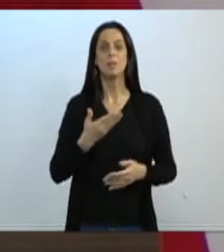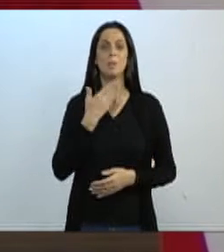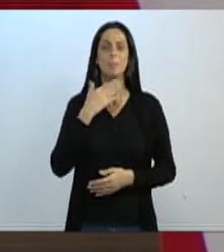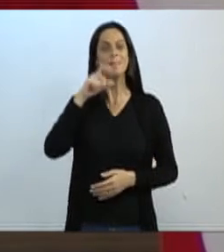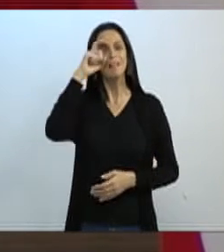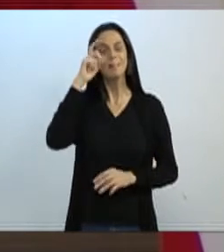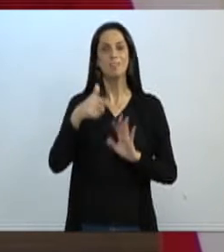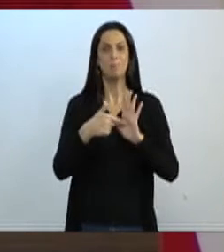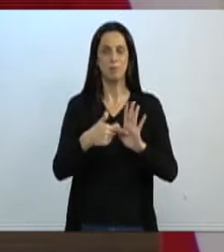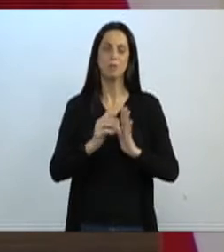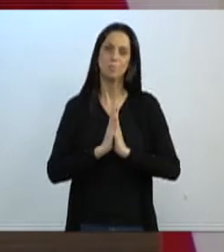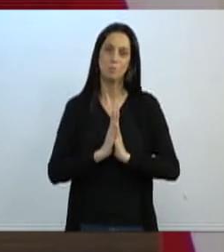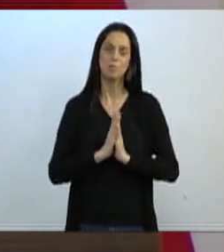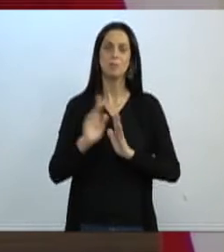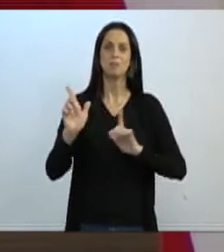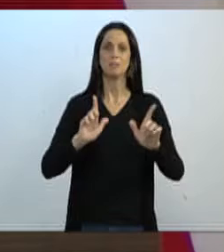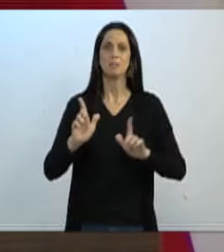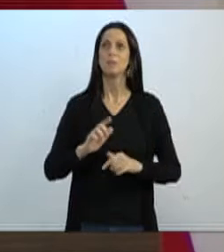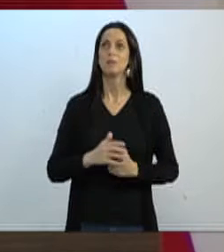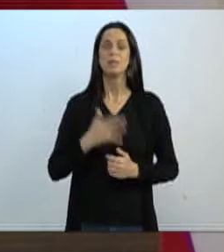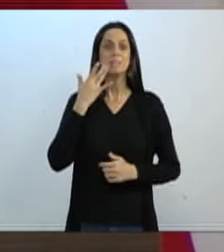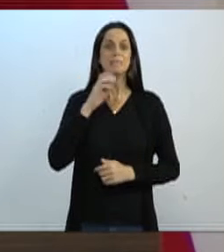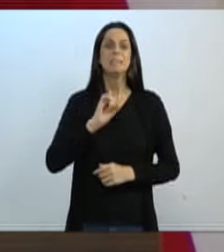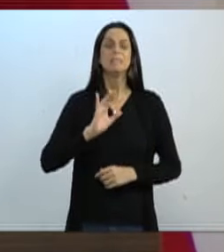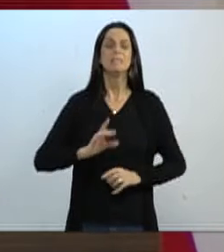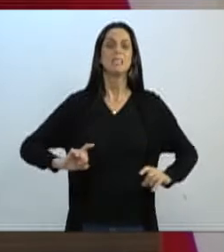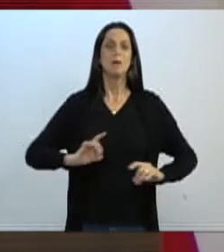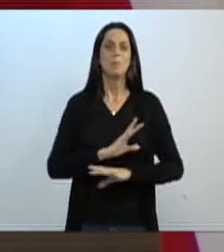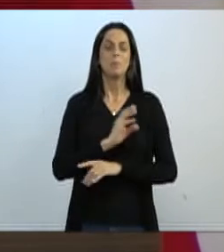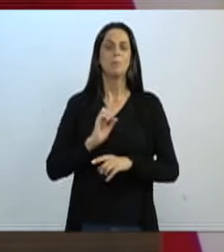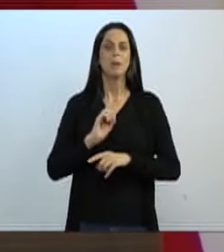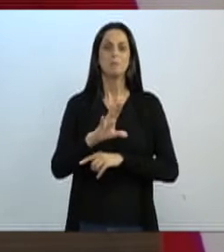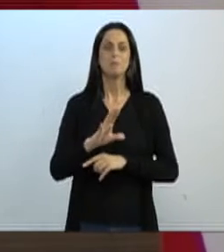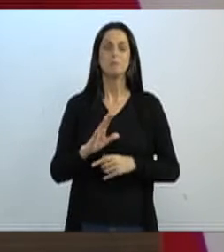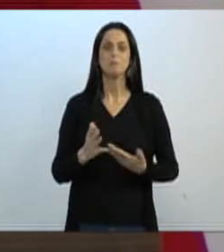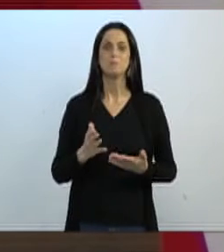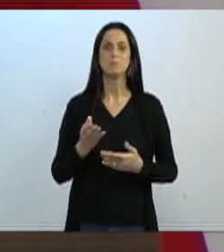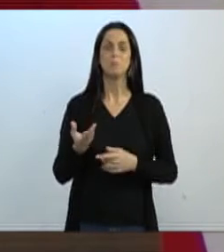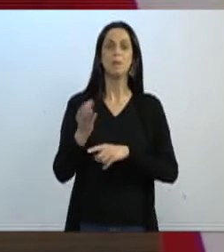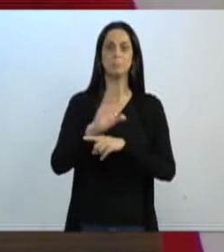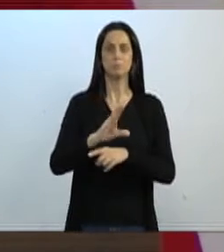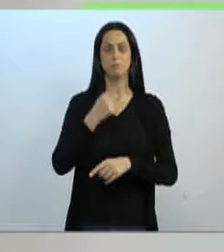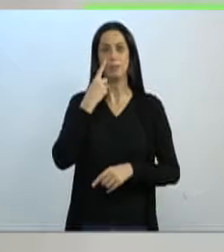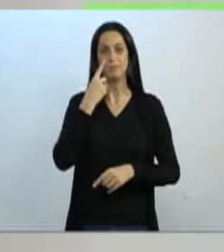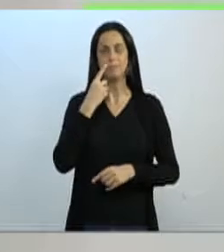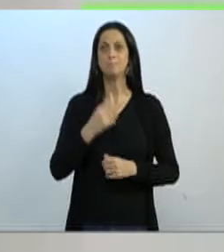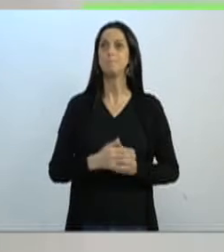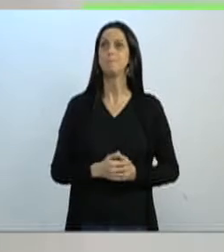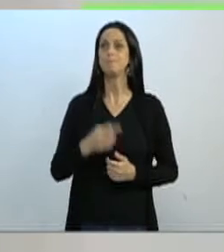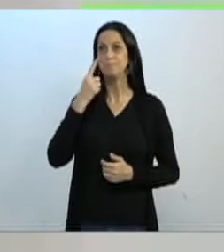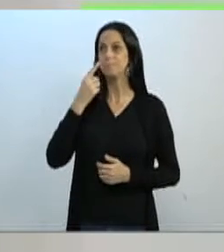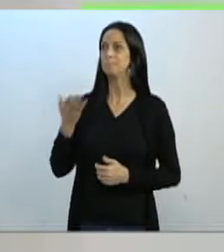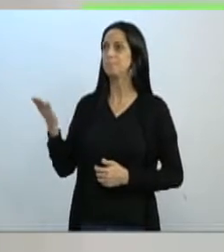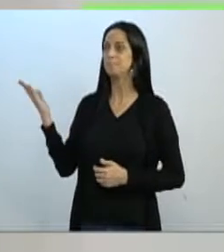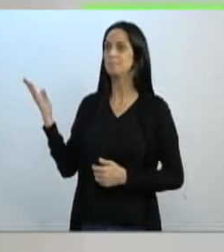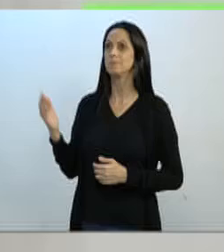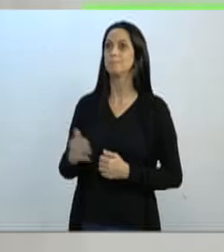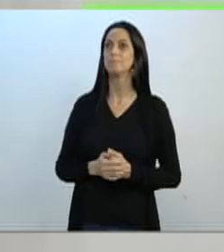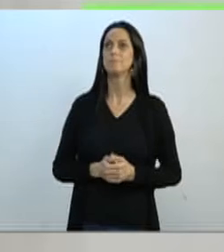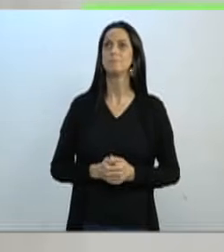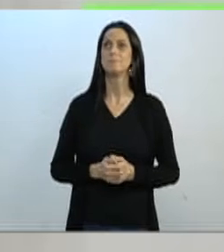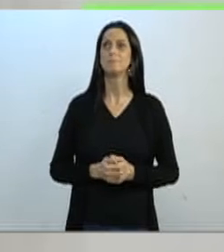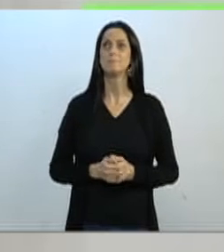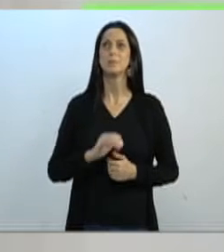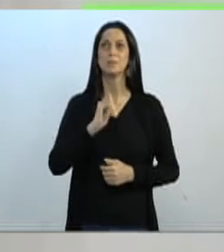por favor, eu peço que a TVL, não sei se está pronto aí para a gente soltar, eu gostaria que os senhores dessem uma olhada na justificativa. Não, nada